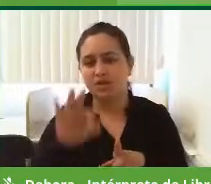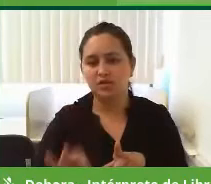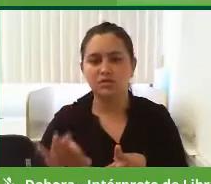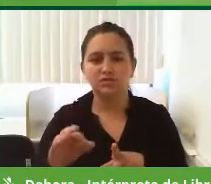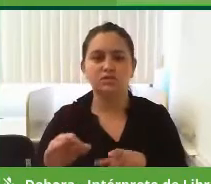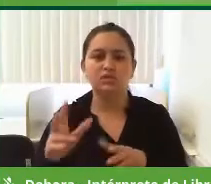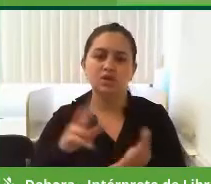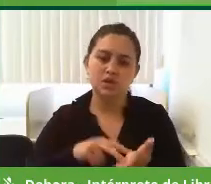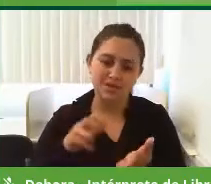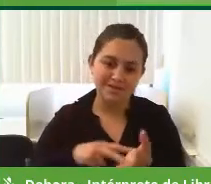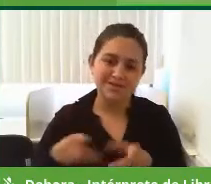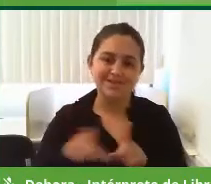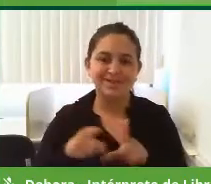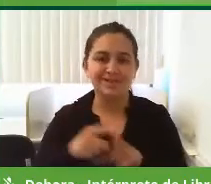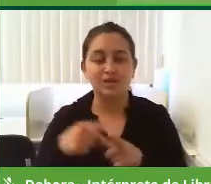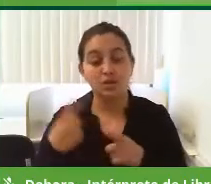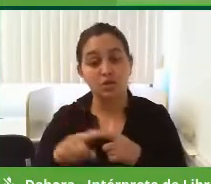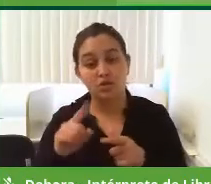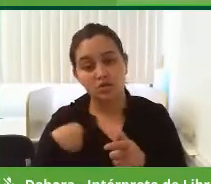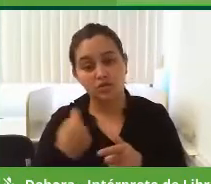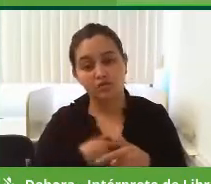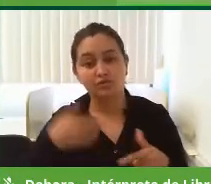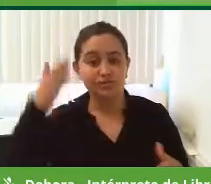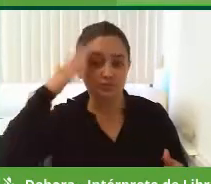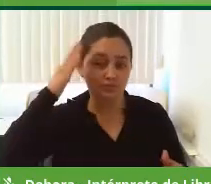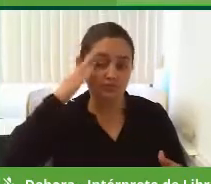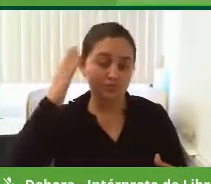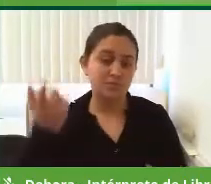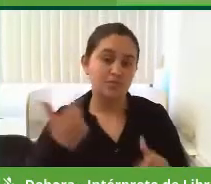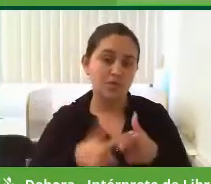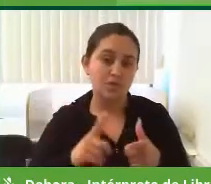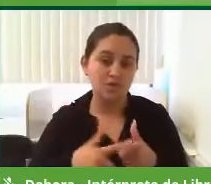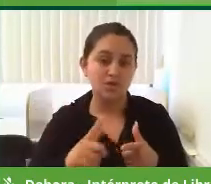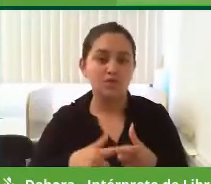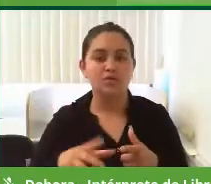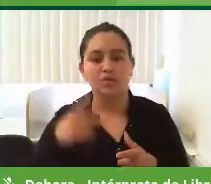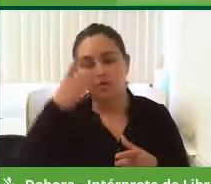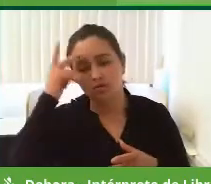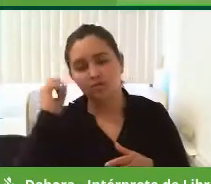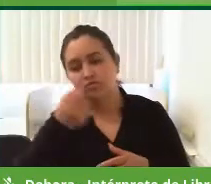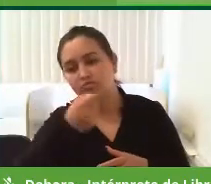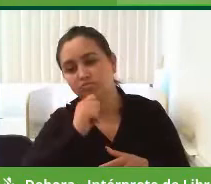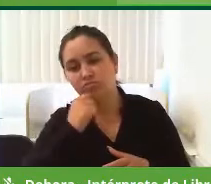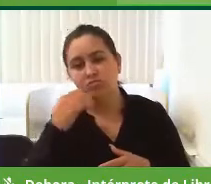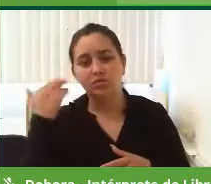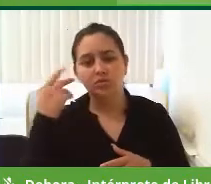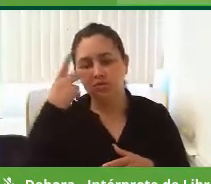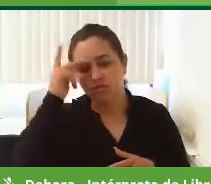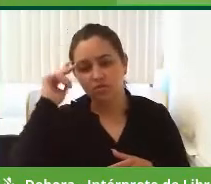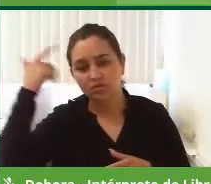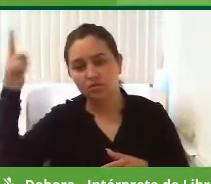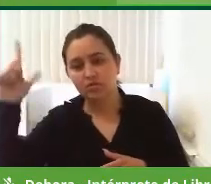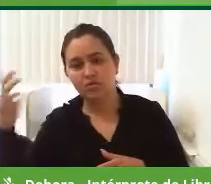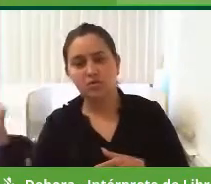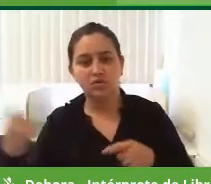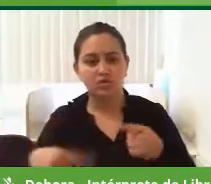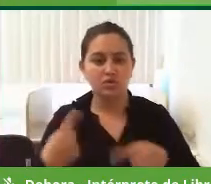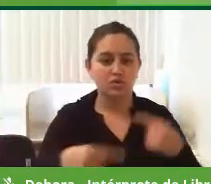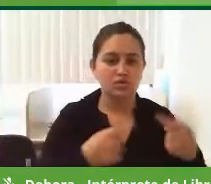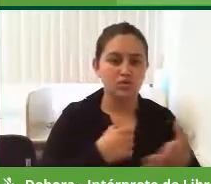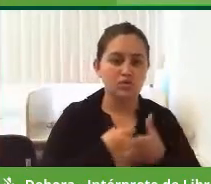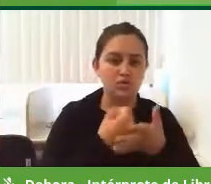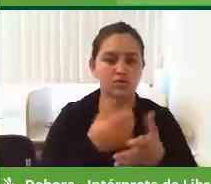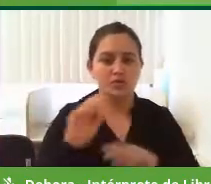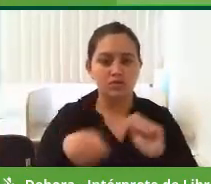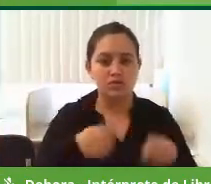mais alegria também, porque a gente sabe o sofrimento do servidor público de carreira com o pessoal que vem de fora da política para ajudar a